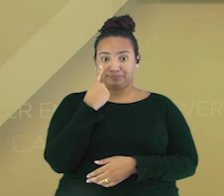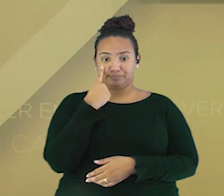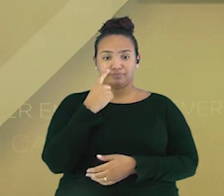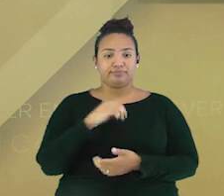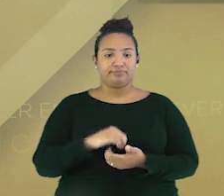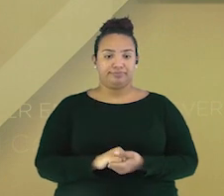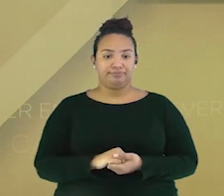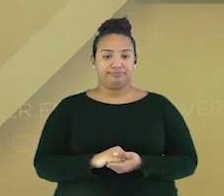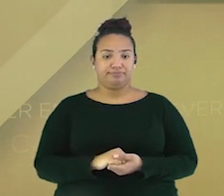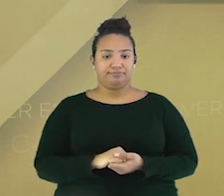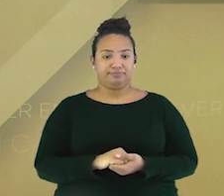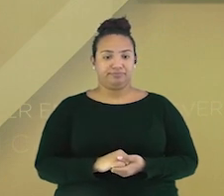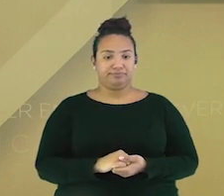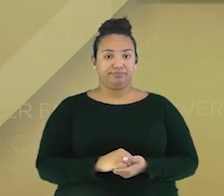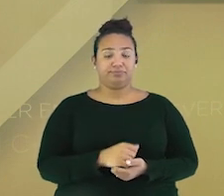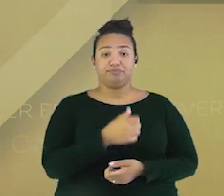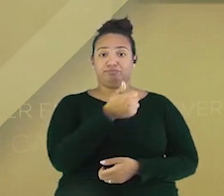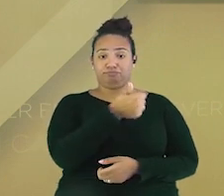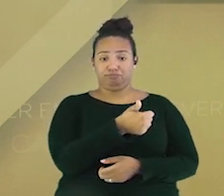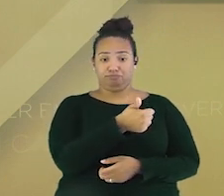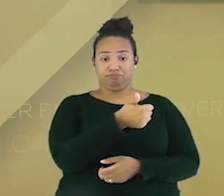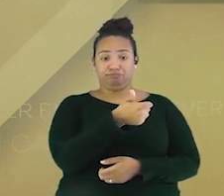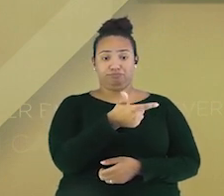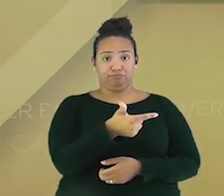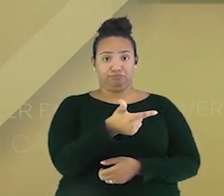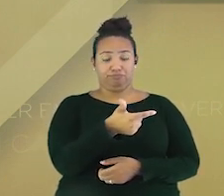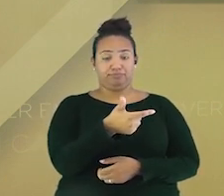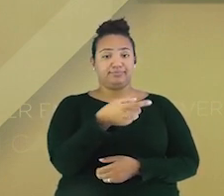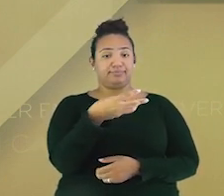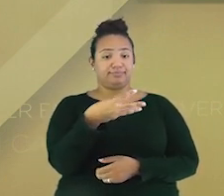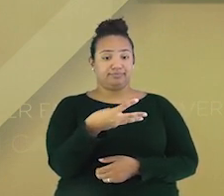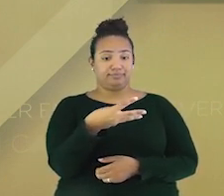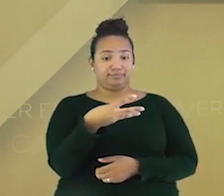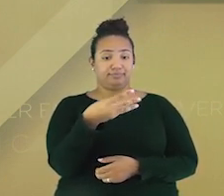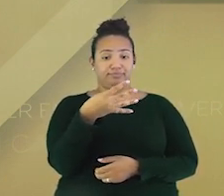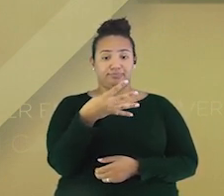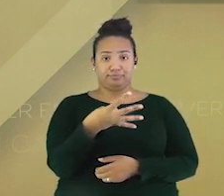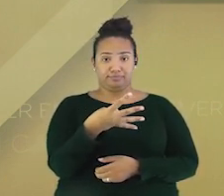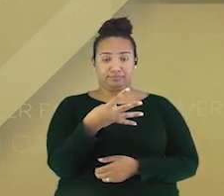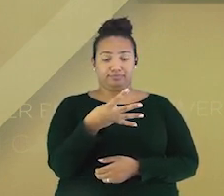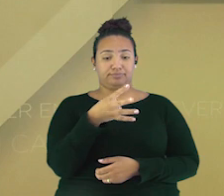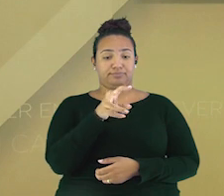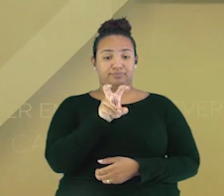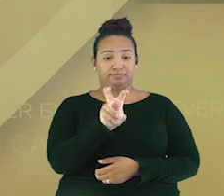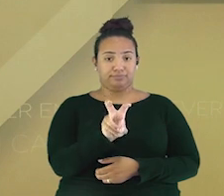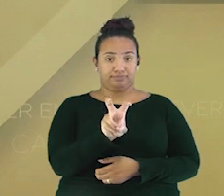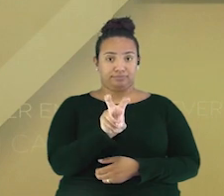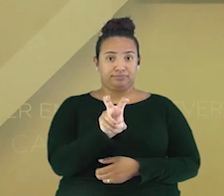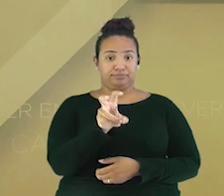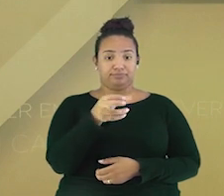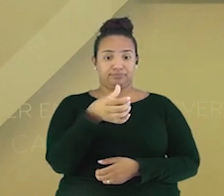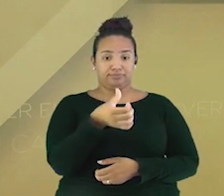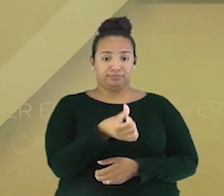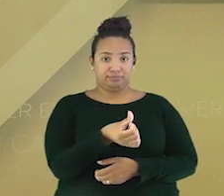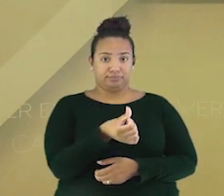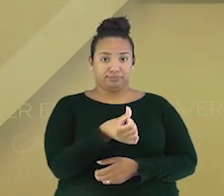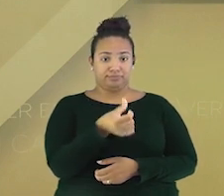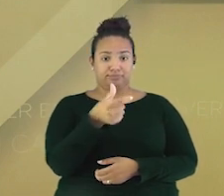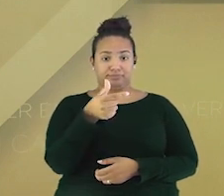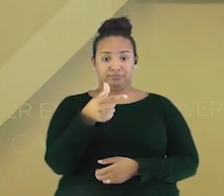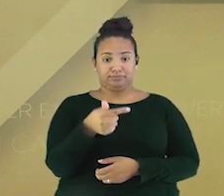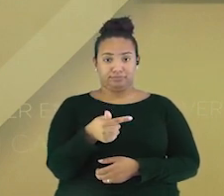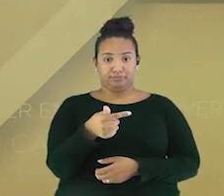Vamos ver? Um, dois, três, quatro, cinco, seis,